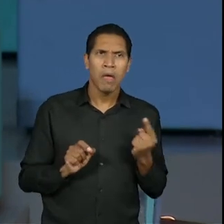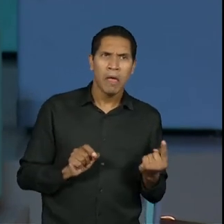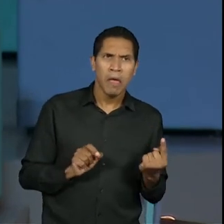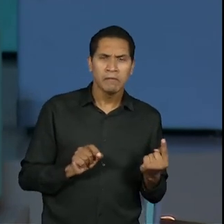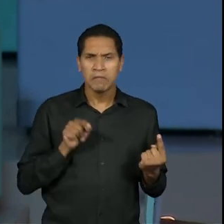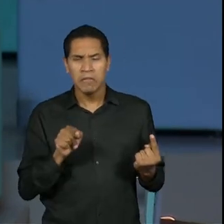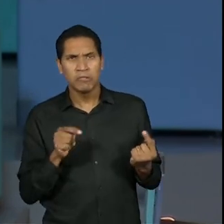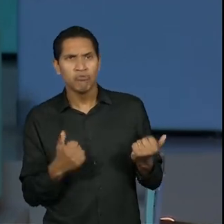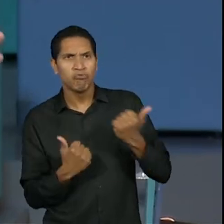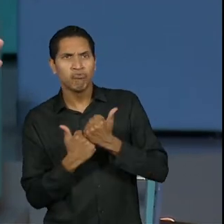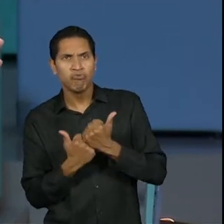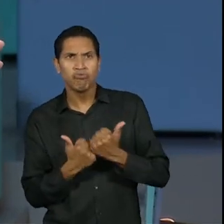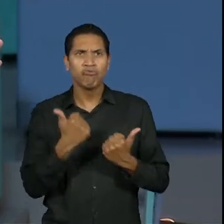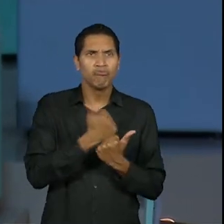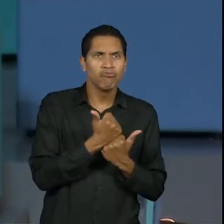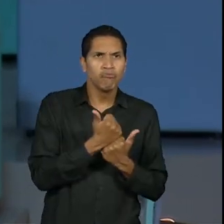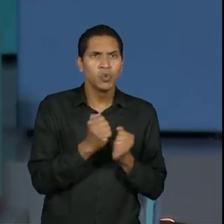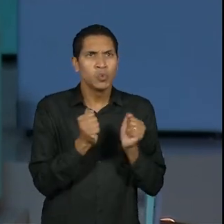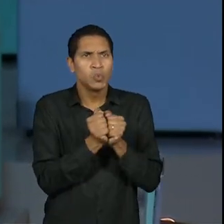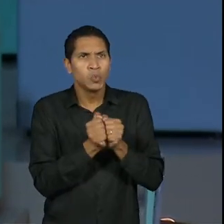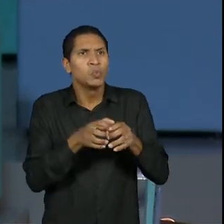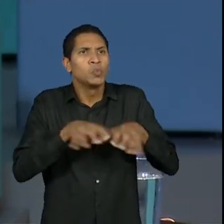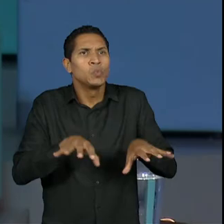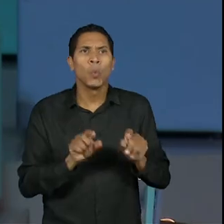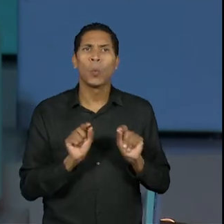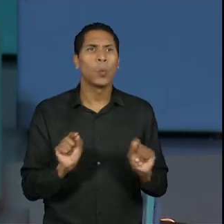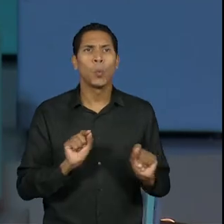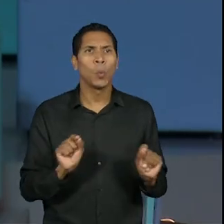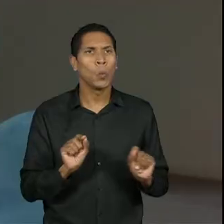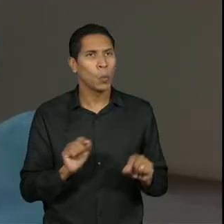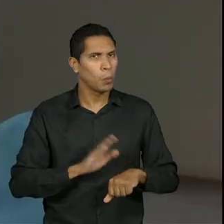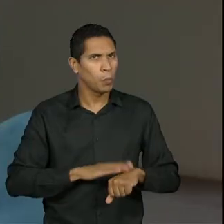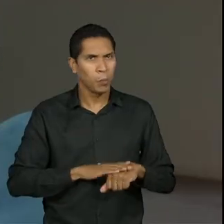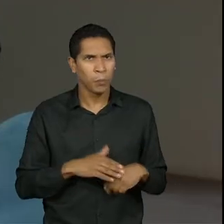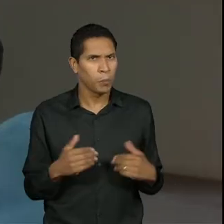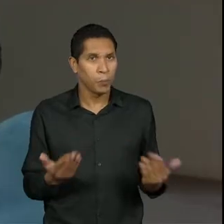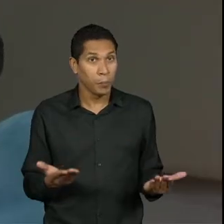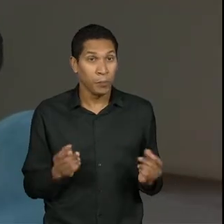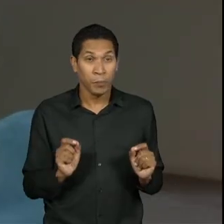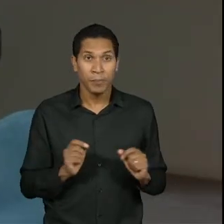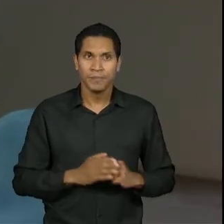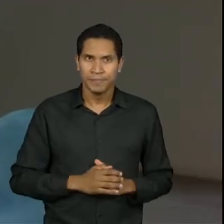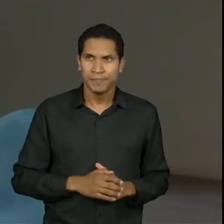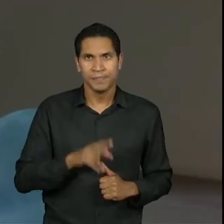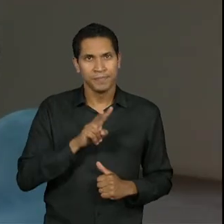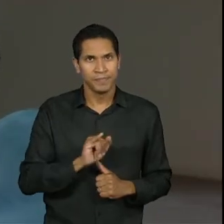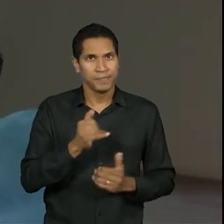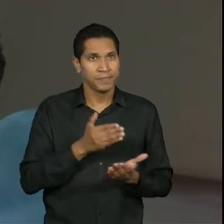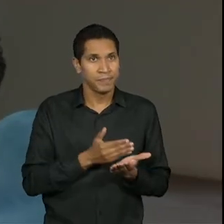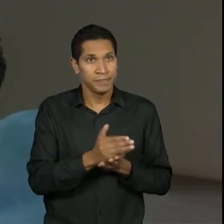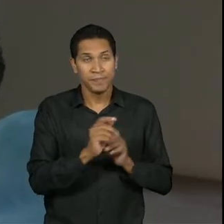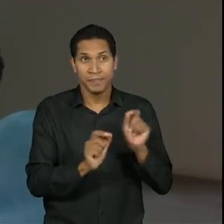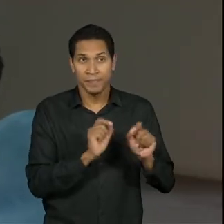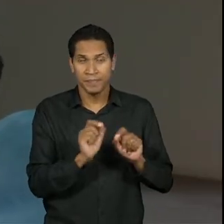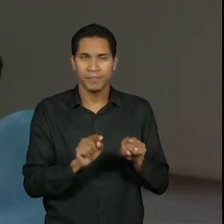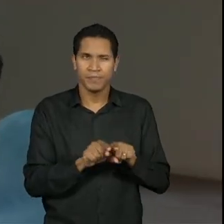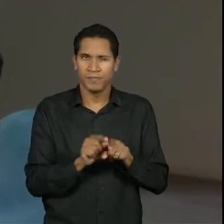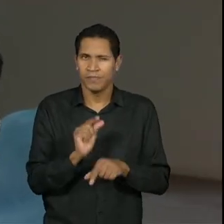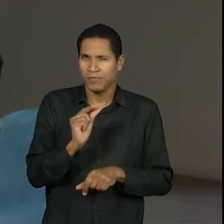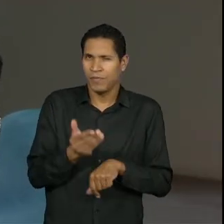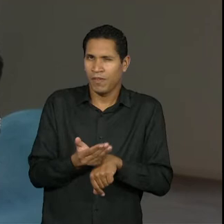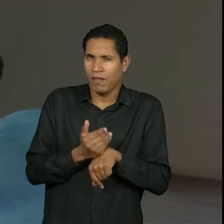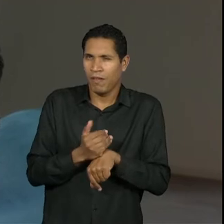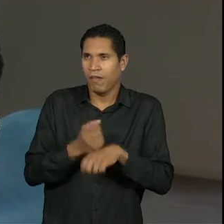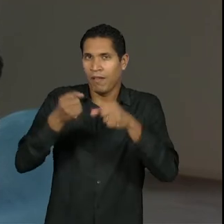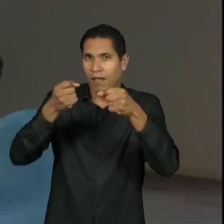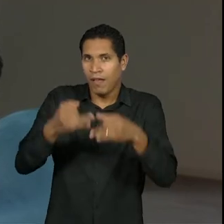outra? Elas são coisas separadas que o aluno tem que fazer? Como é que funciona? Olha, vou começar um pouquinho antes, Simone, dizendo que as atividades